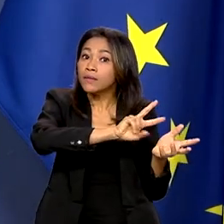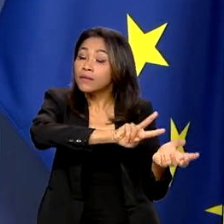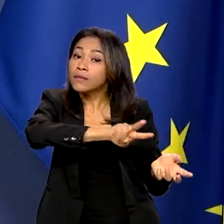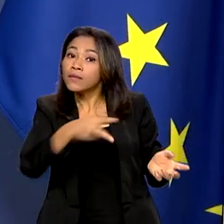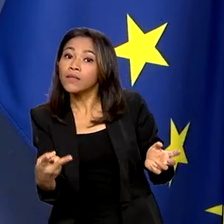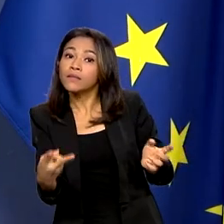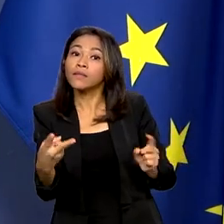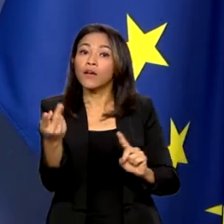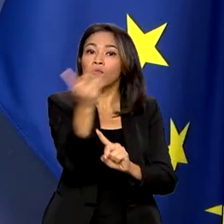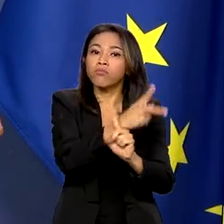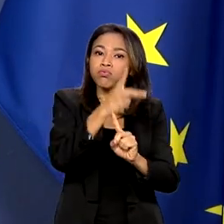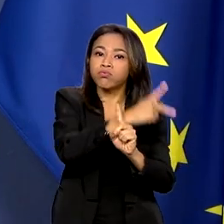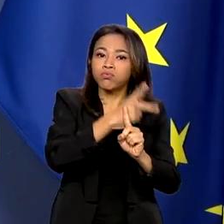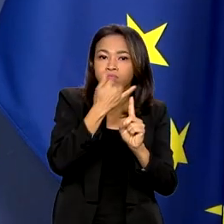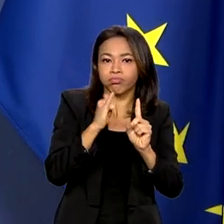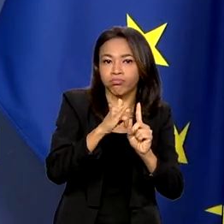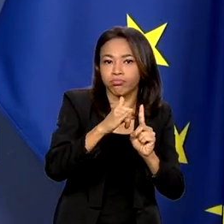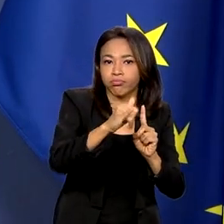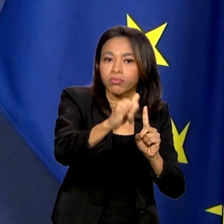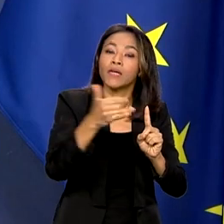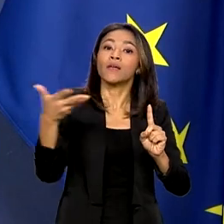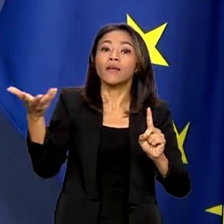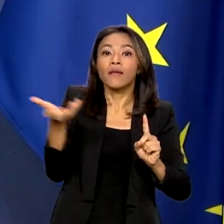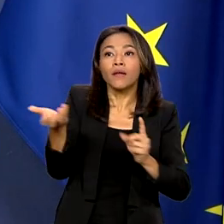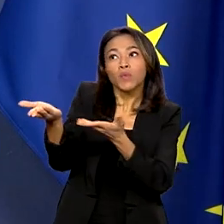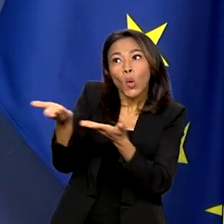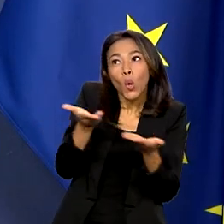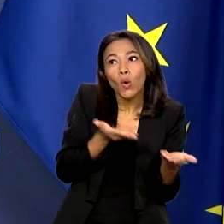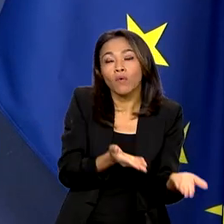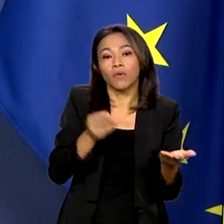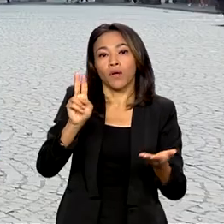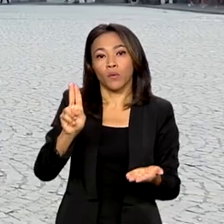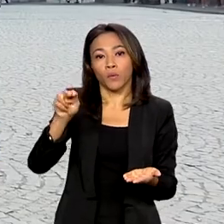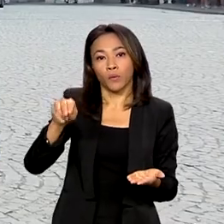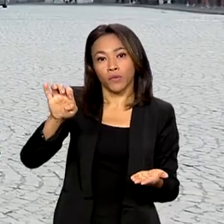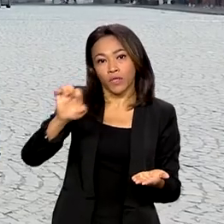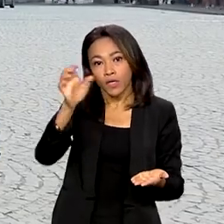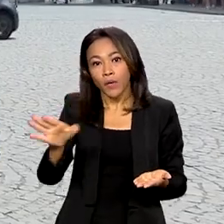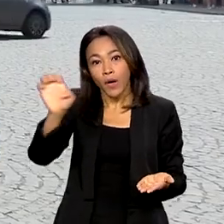programa esse que nós queremos convidar a União Europeia a participar.